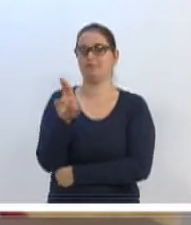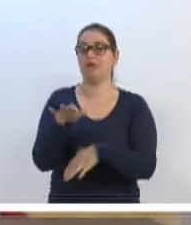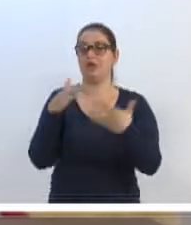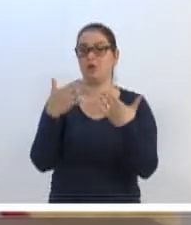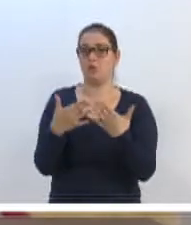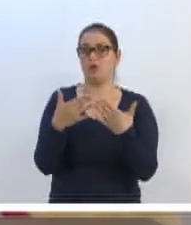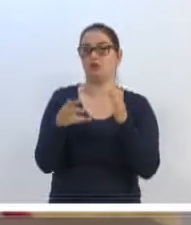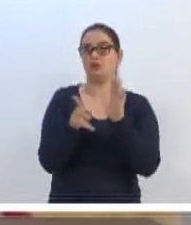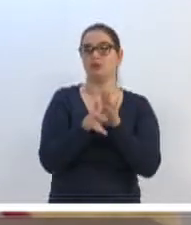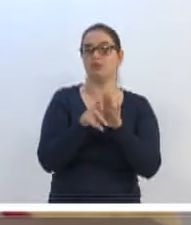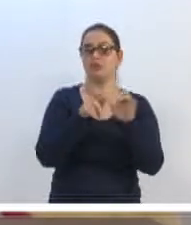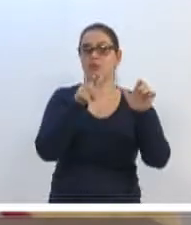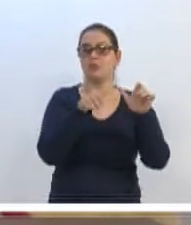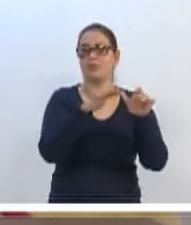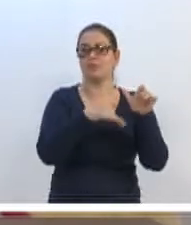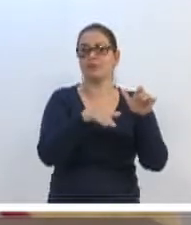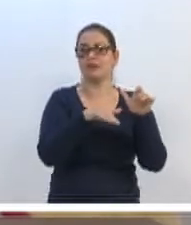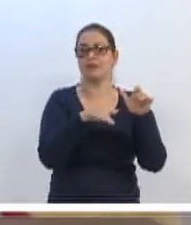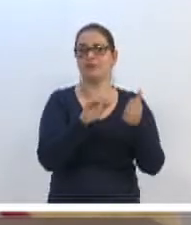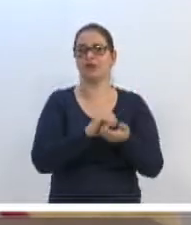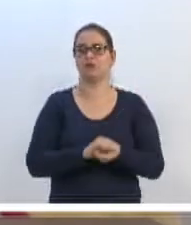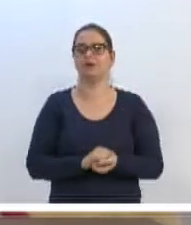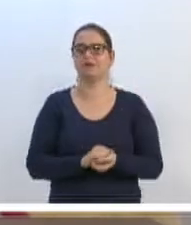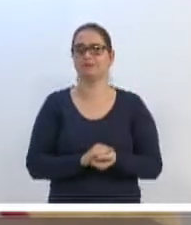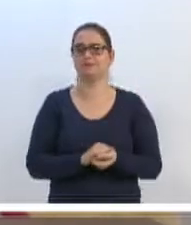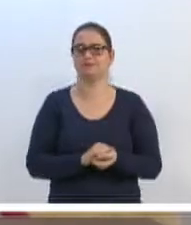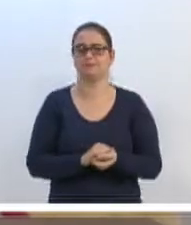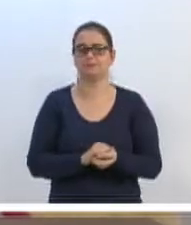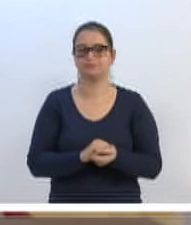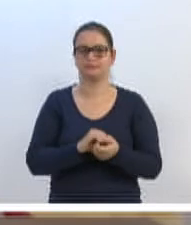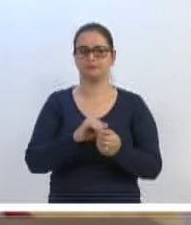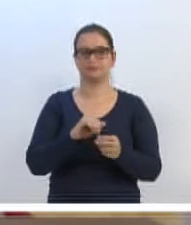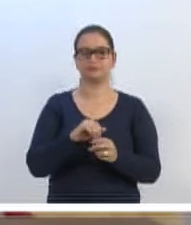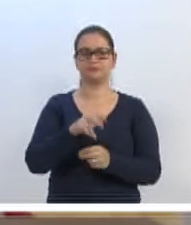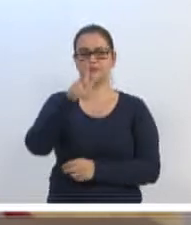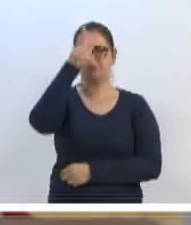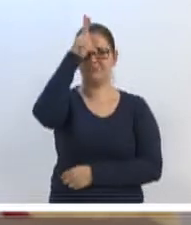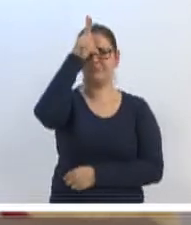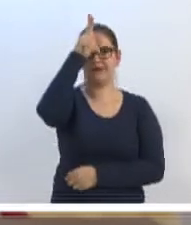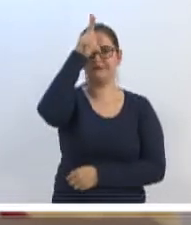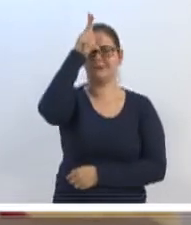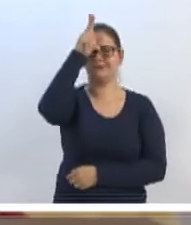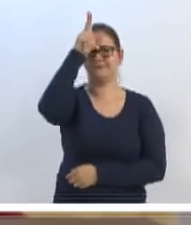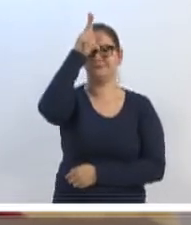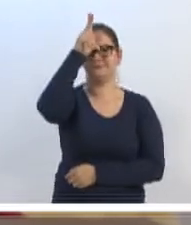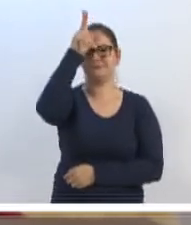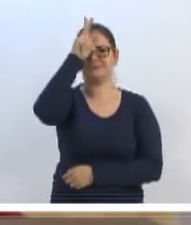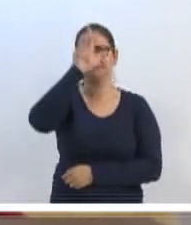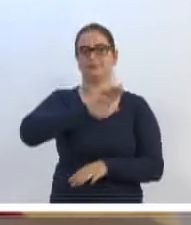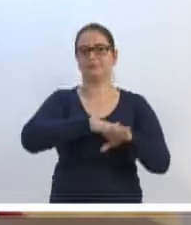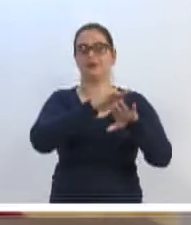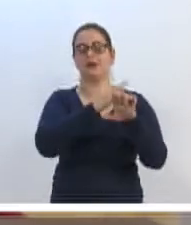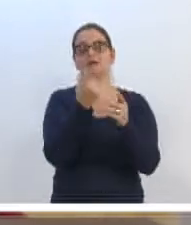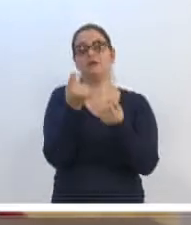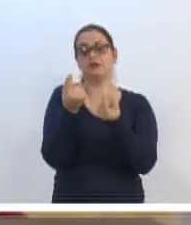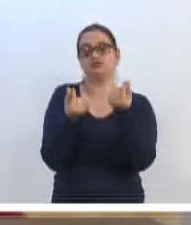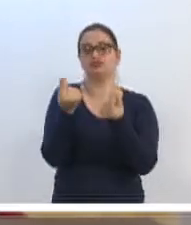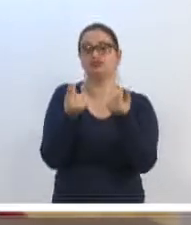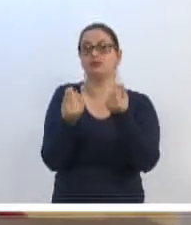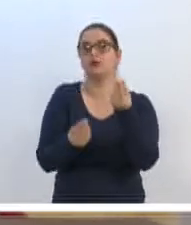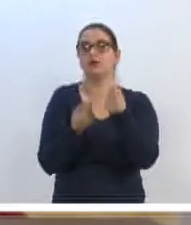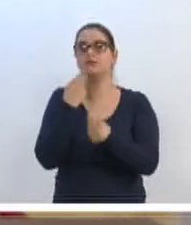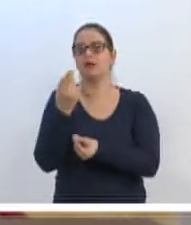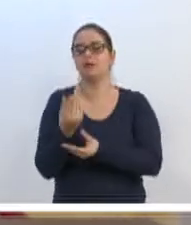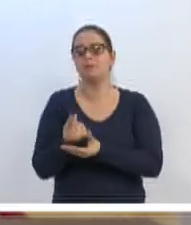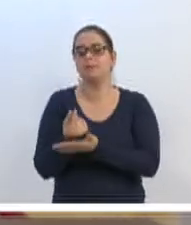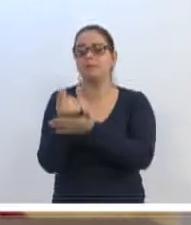Intendência da Vila Itopava, ela tem 4 milhões de previsão orçamentária. É claro que a gente está falando de dotação orçamentária. Quando falo